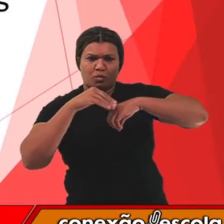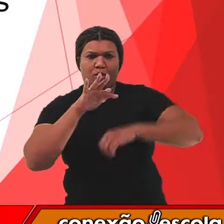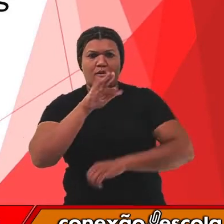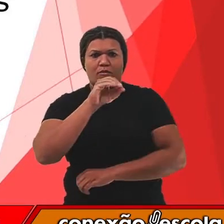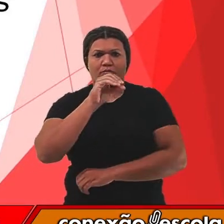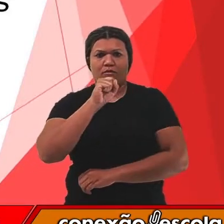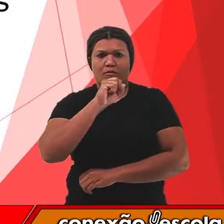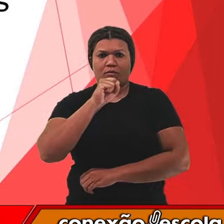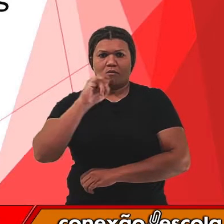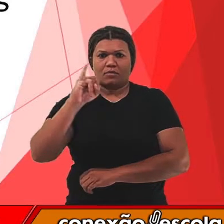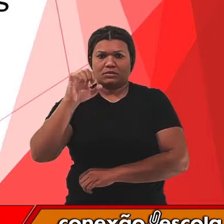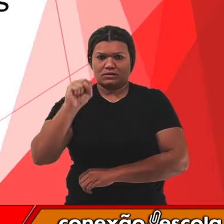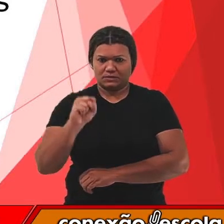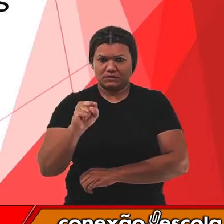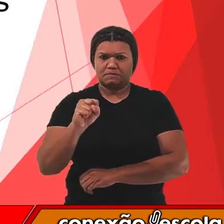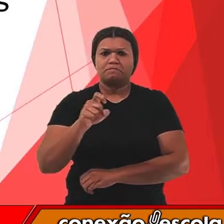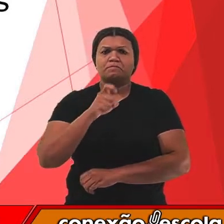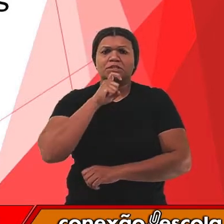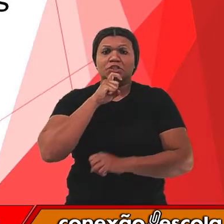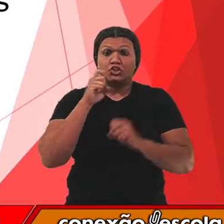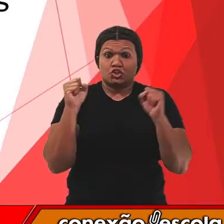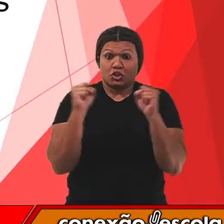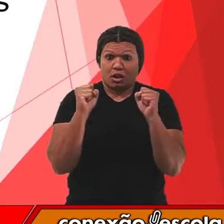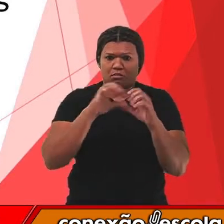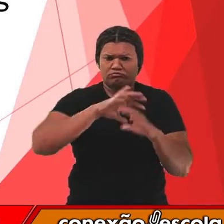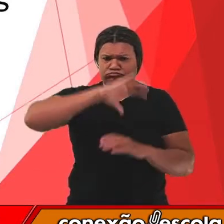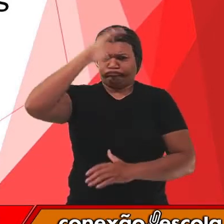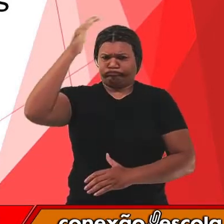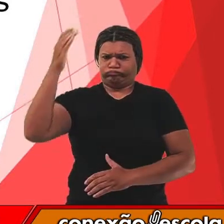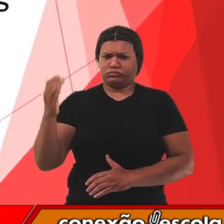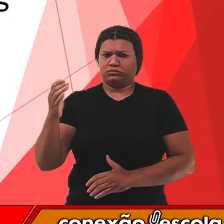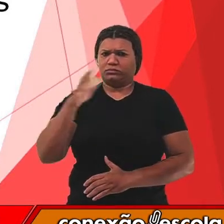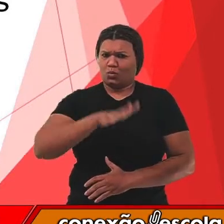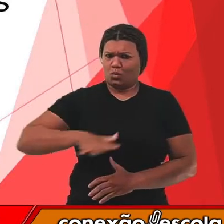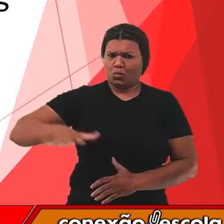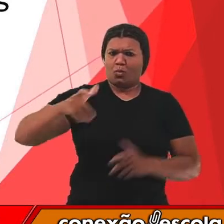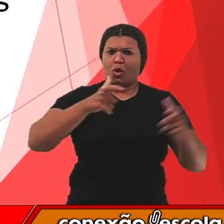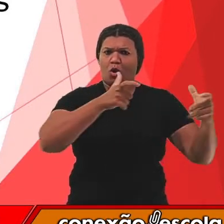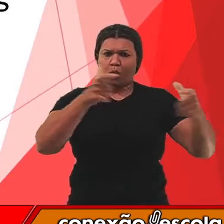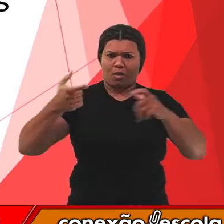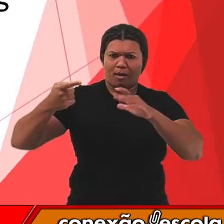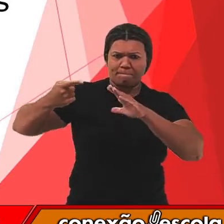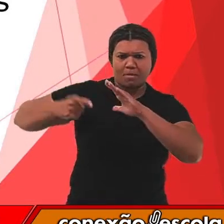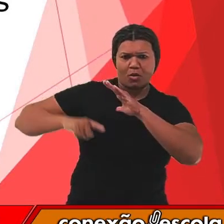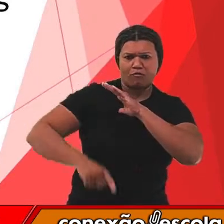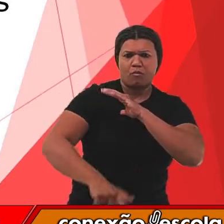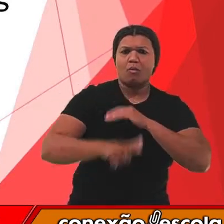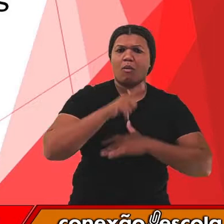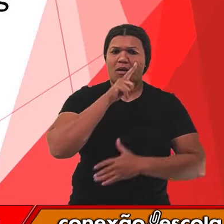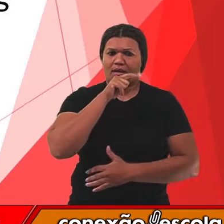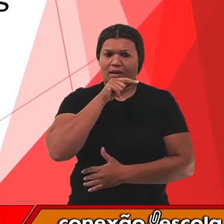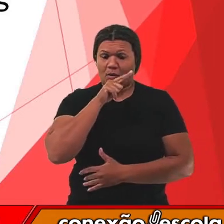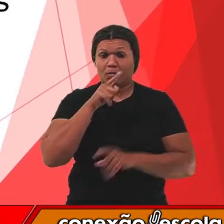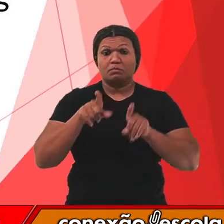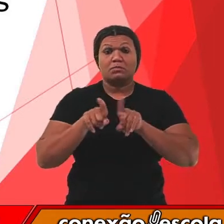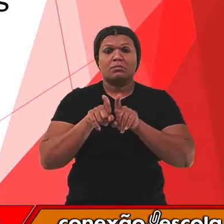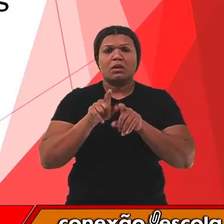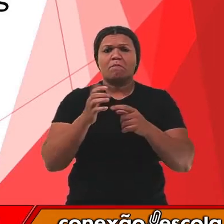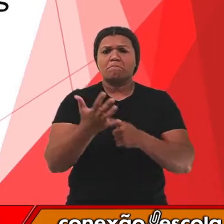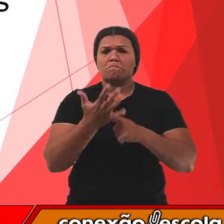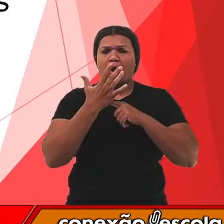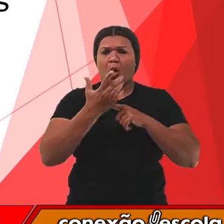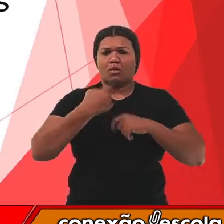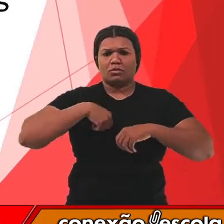em geleiras, âmbar ou em ambientes subaquáticos. Muitos fósseis também mostram como certos seres